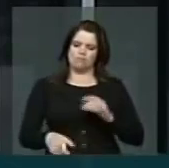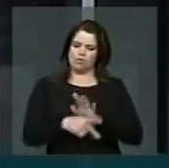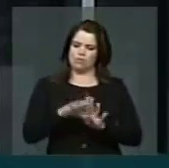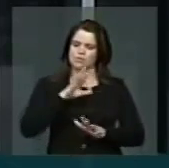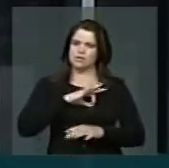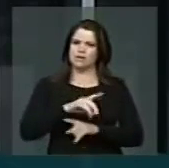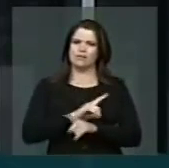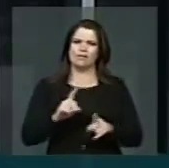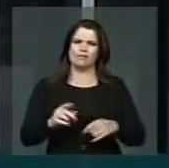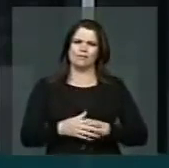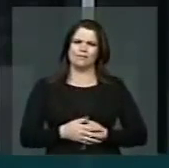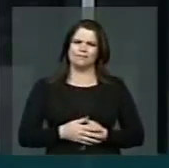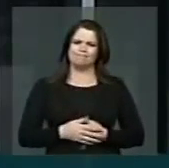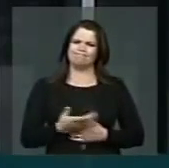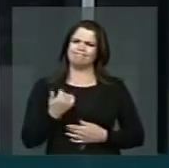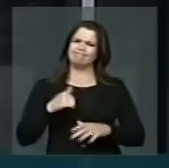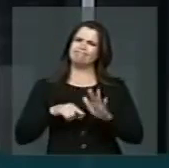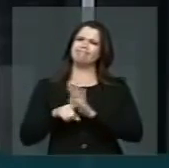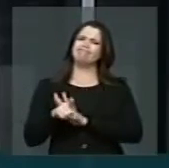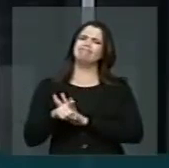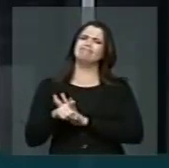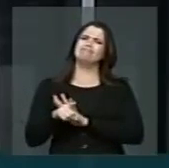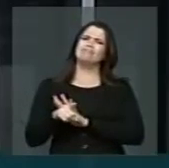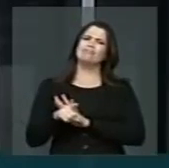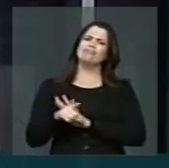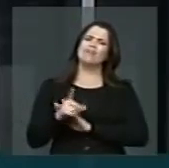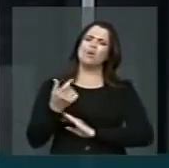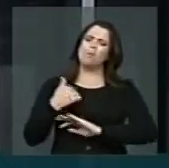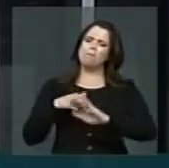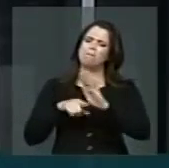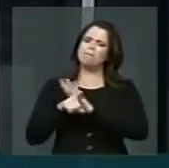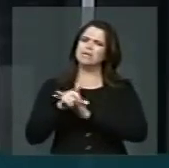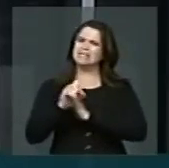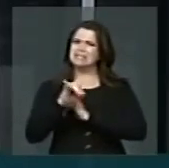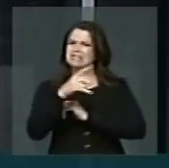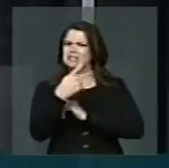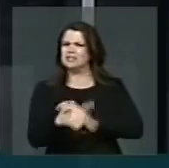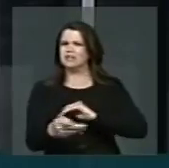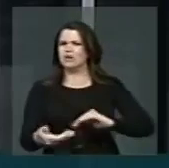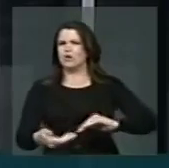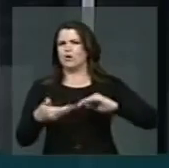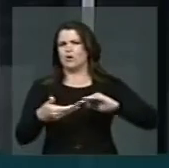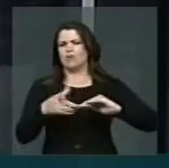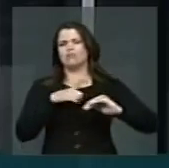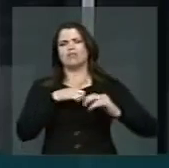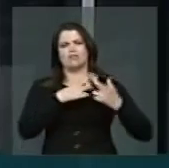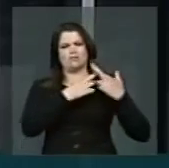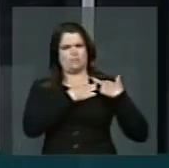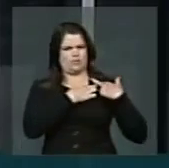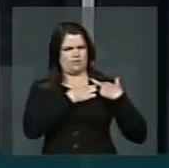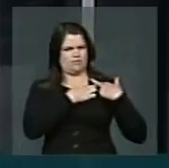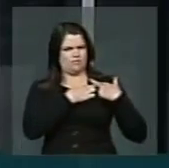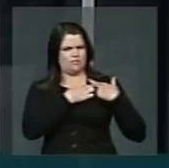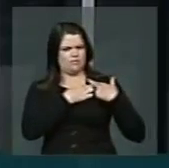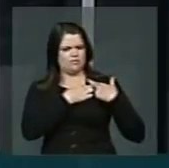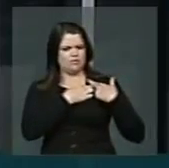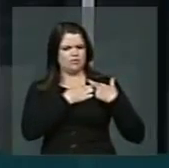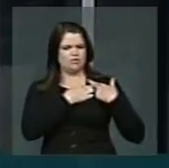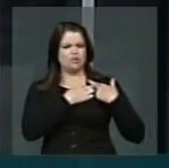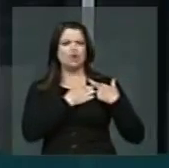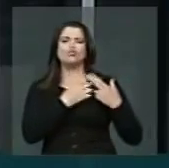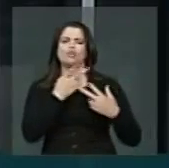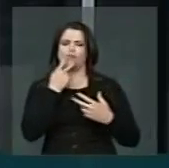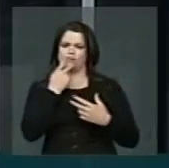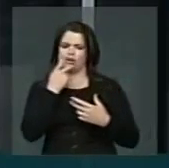E eu pergunto, se esse Congresso não tem uma responsabilidade, eu estou batendo no peito,